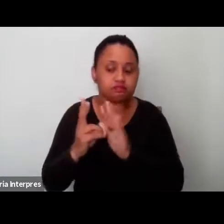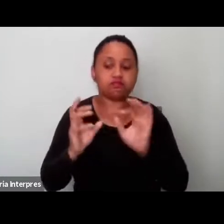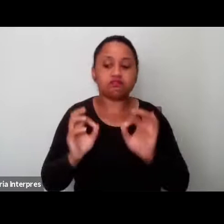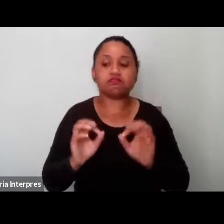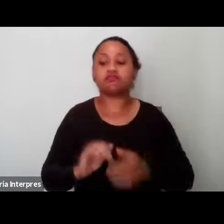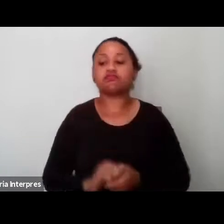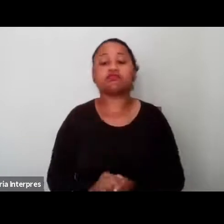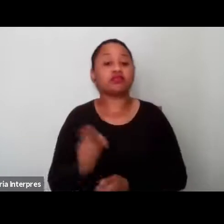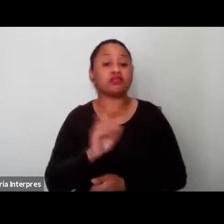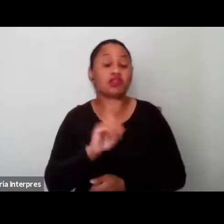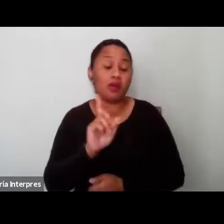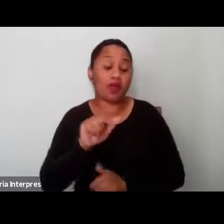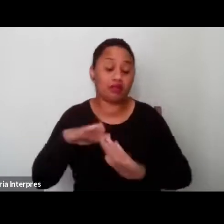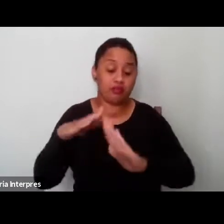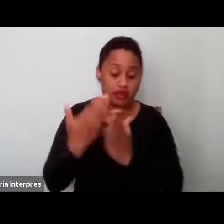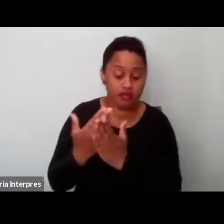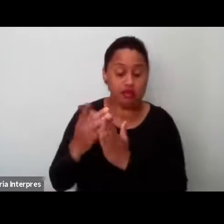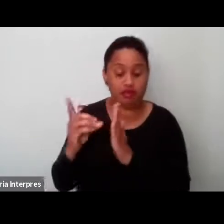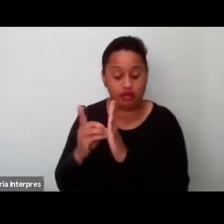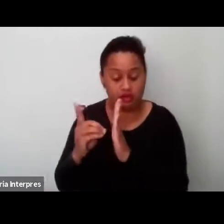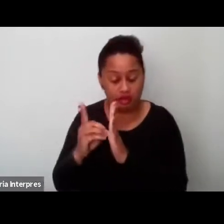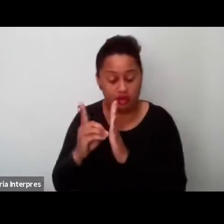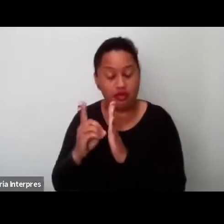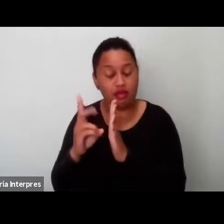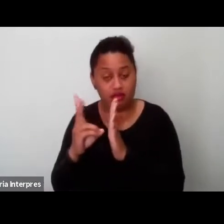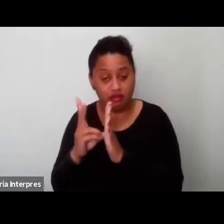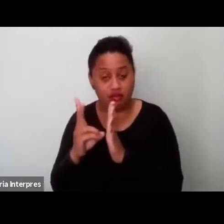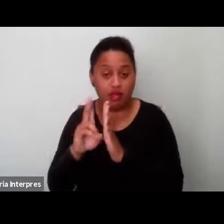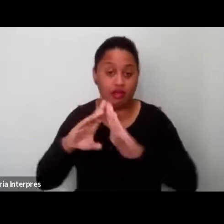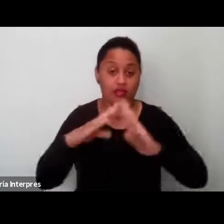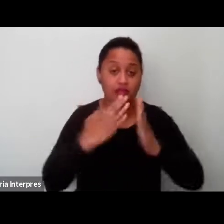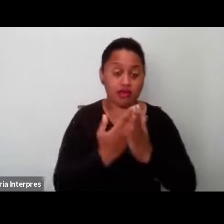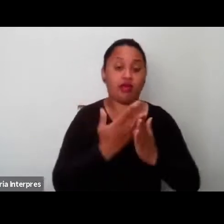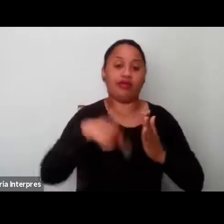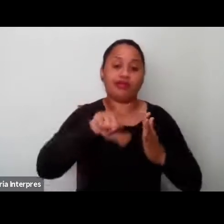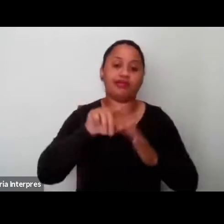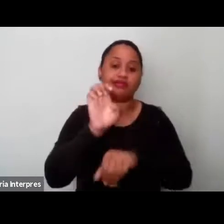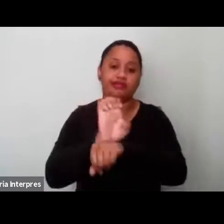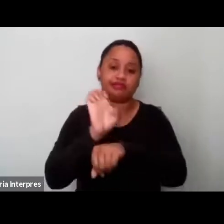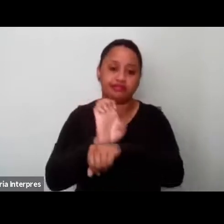né, não é uma escola indígena, uma escola, então, da rede estadual,